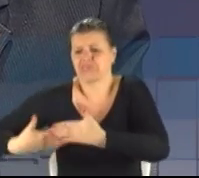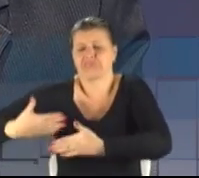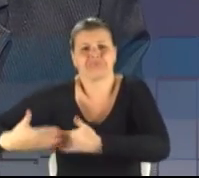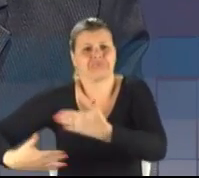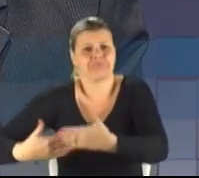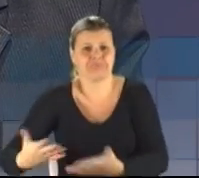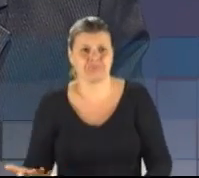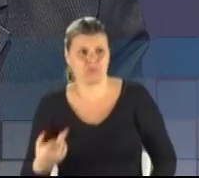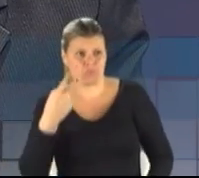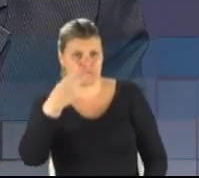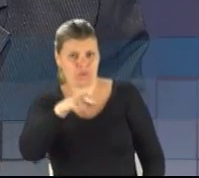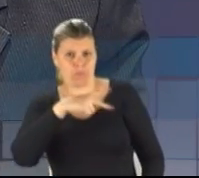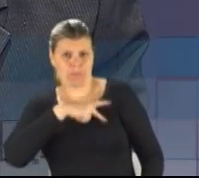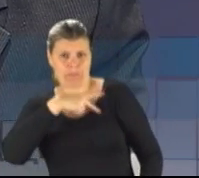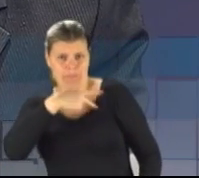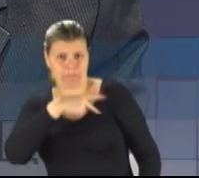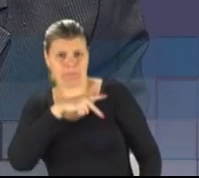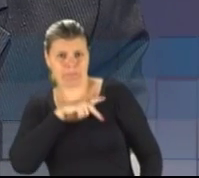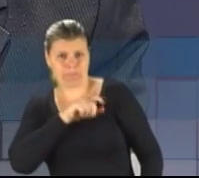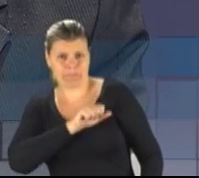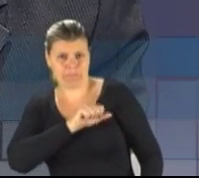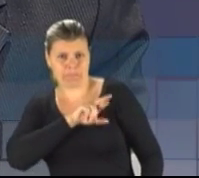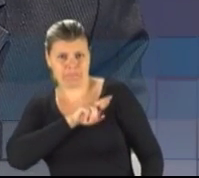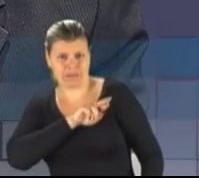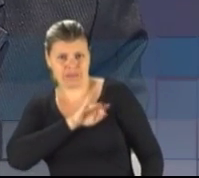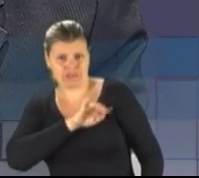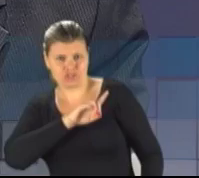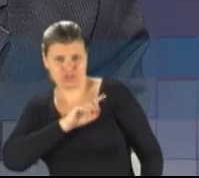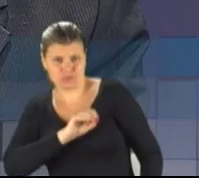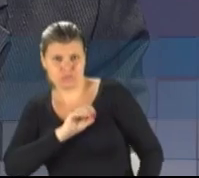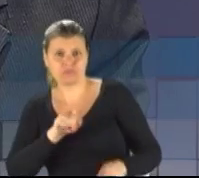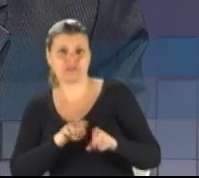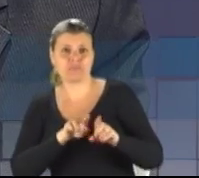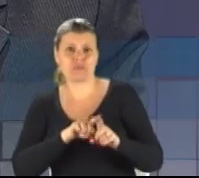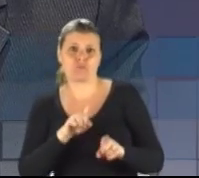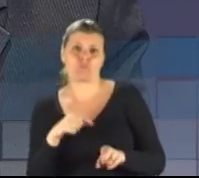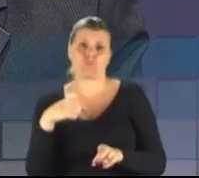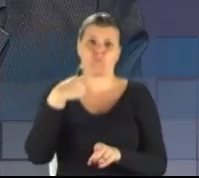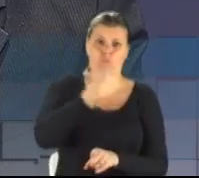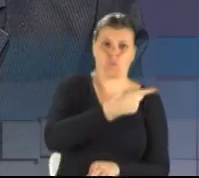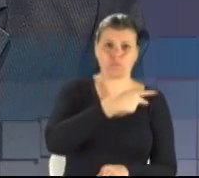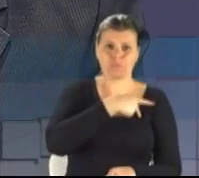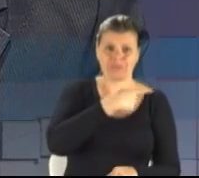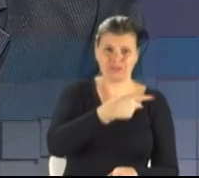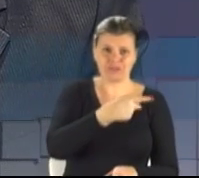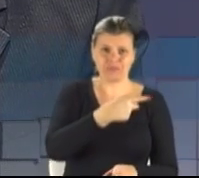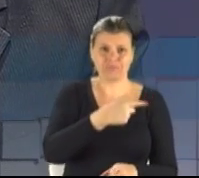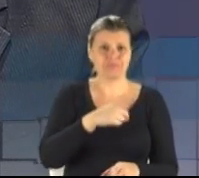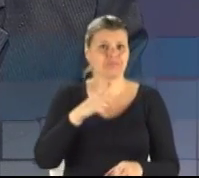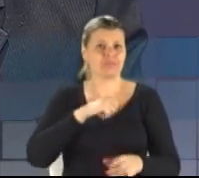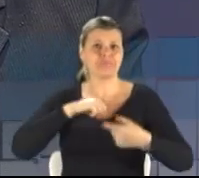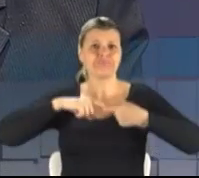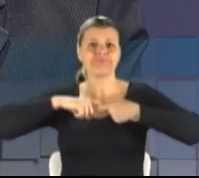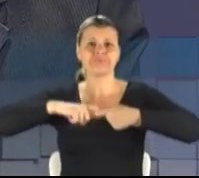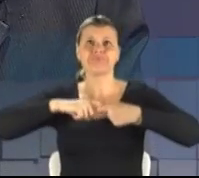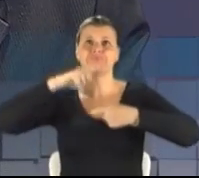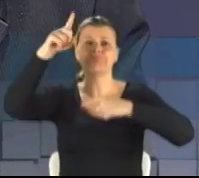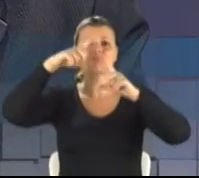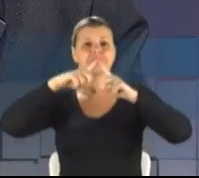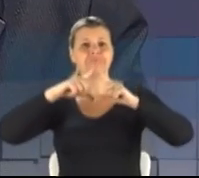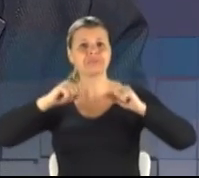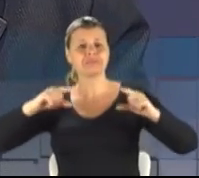e o partido de quem tu falas, o outro caminho, estão abraçados lá em Brasília. Os dois